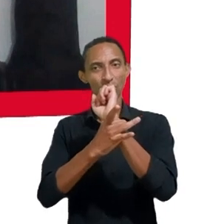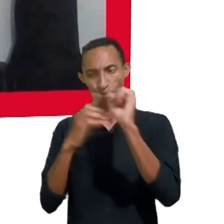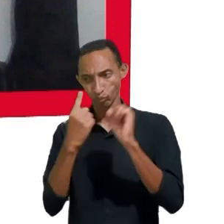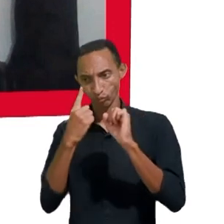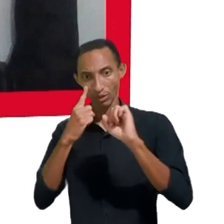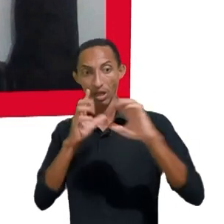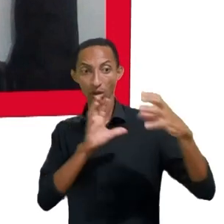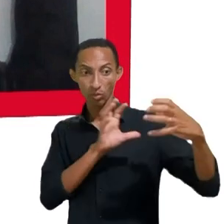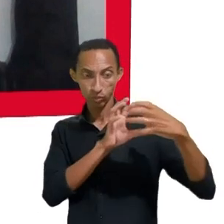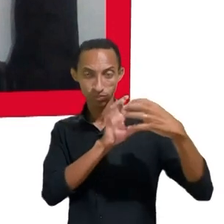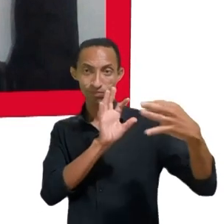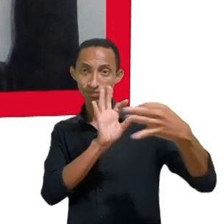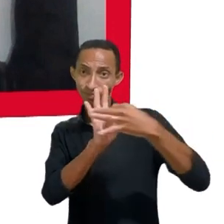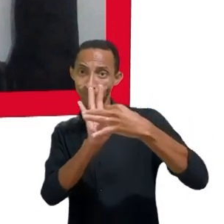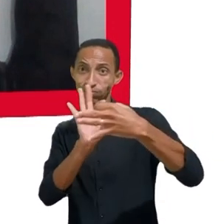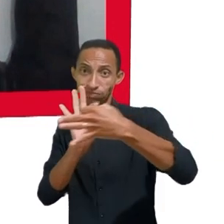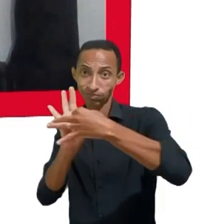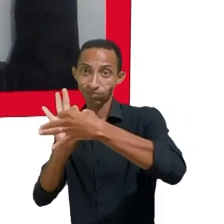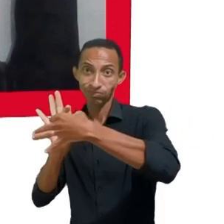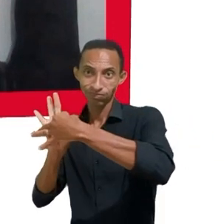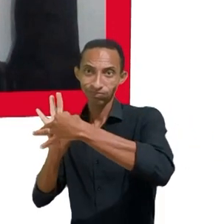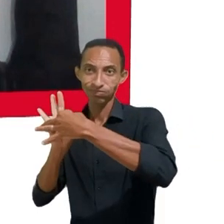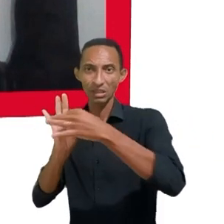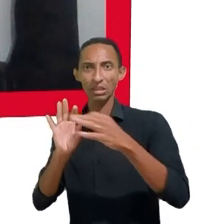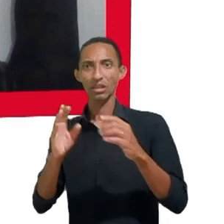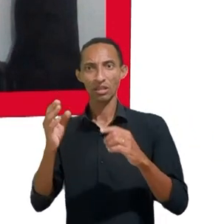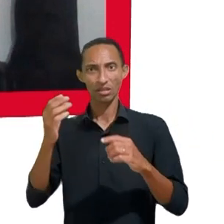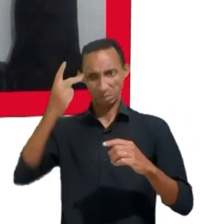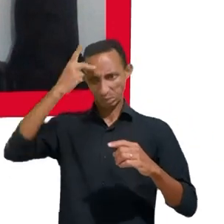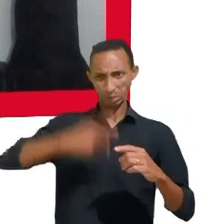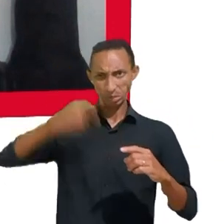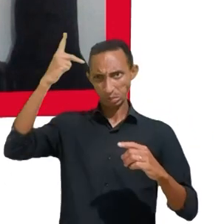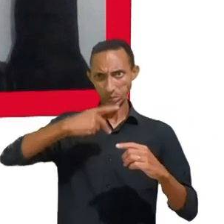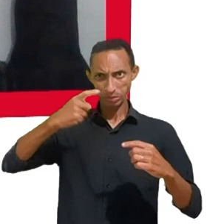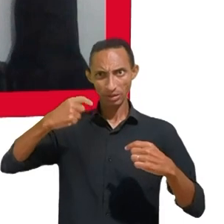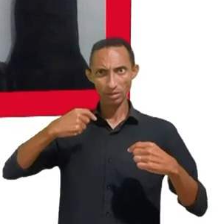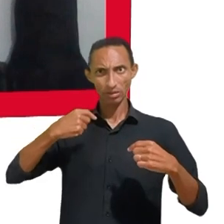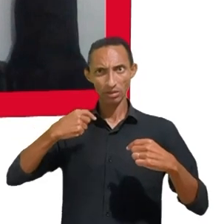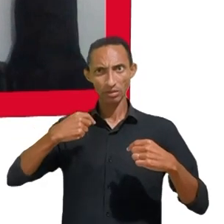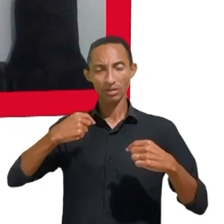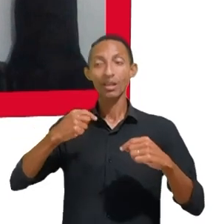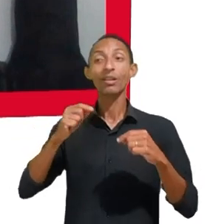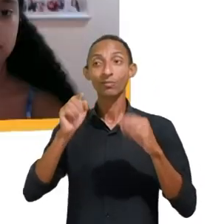lógica só individualista para tentar solucioná-los acho que o problema é a ideia de ordem coletiva